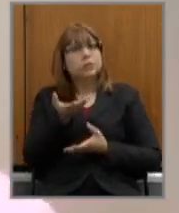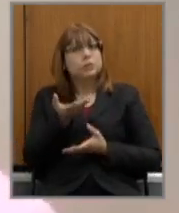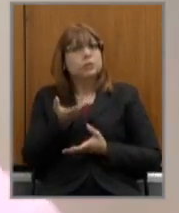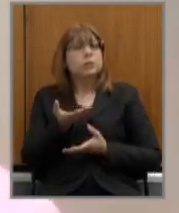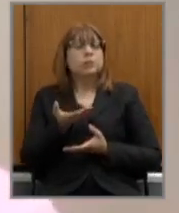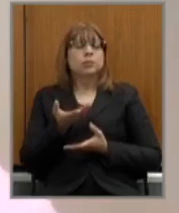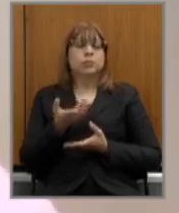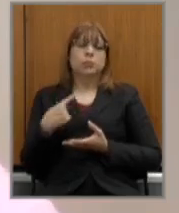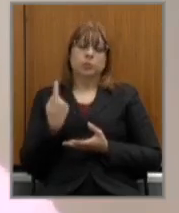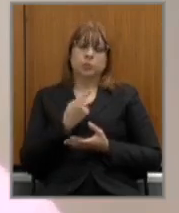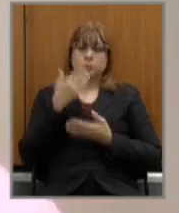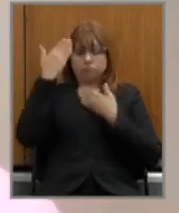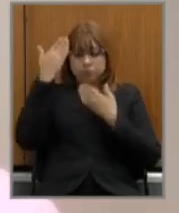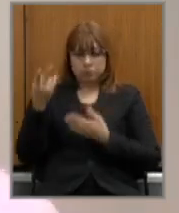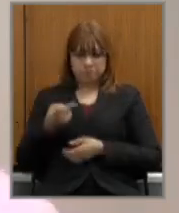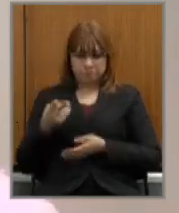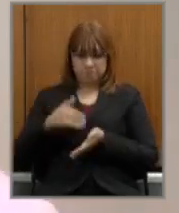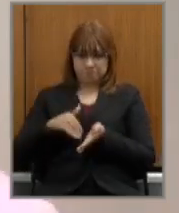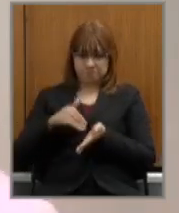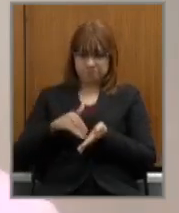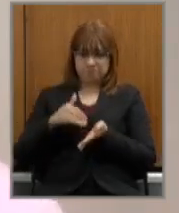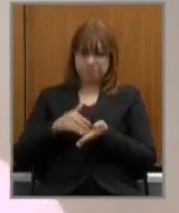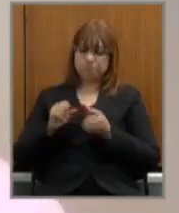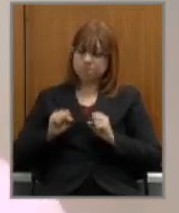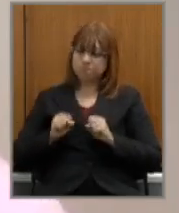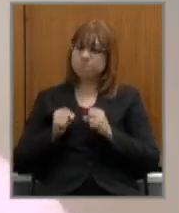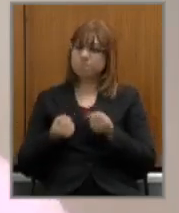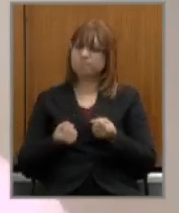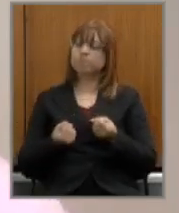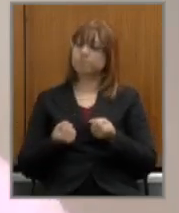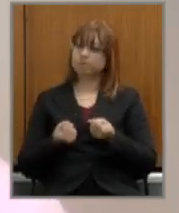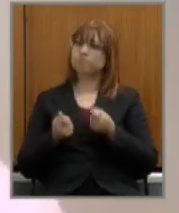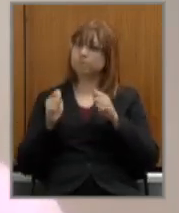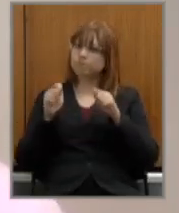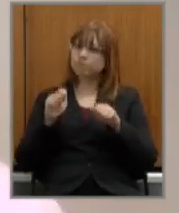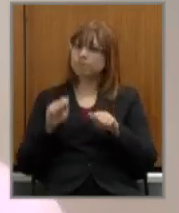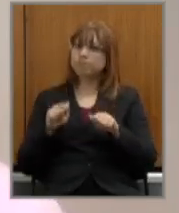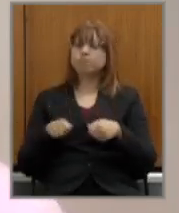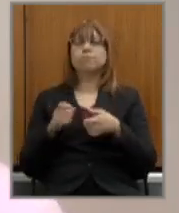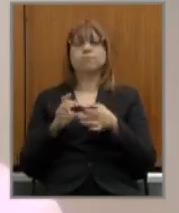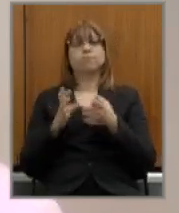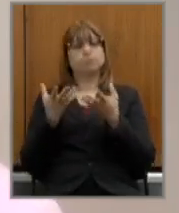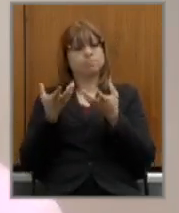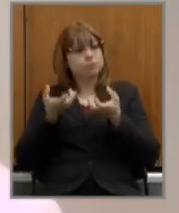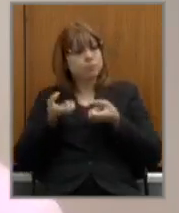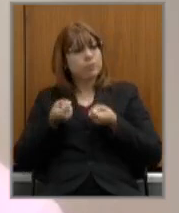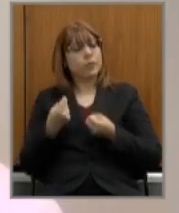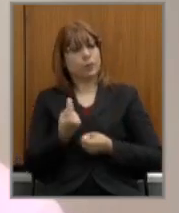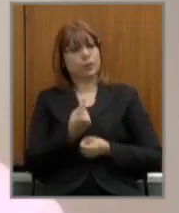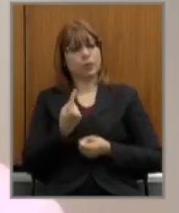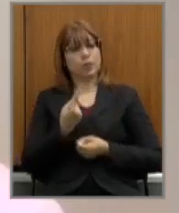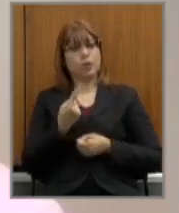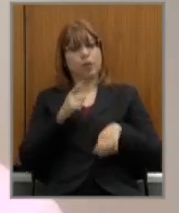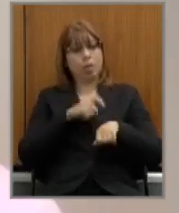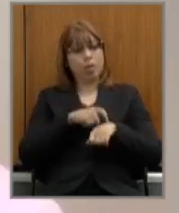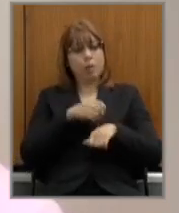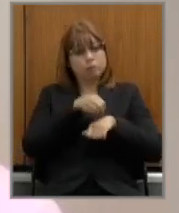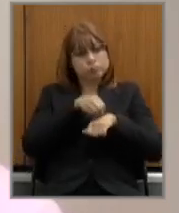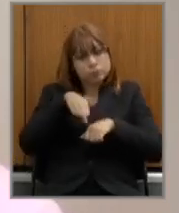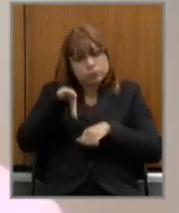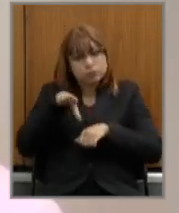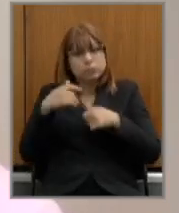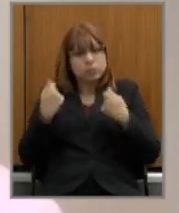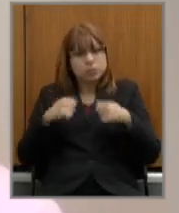eu agradeço a eles por esse empenho pela condição de nos ouvir enquanto servidores de levar as demandas daqueles que a gente